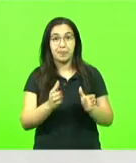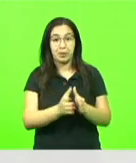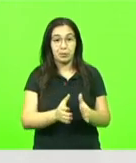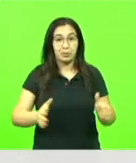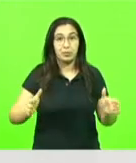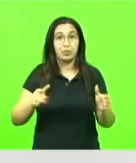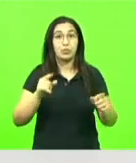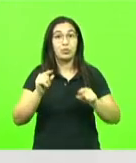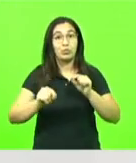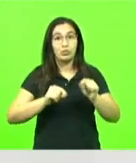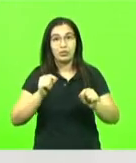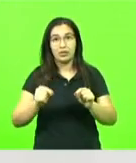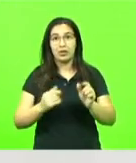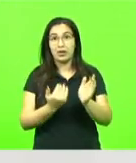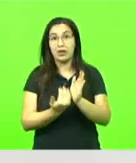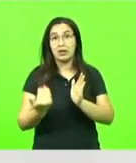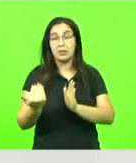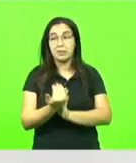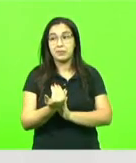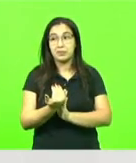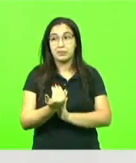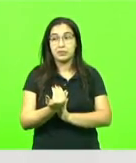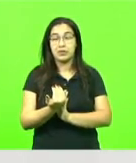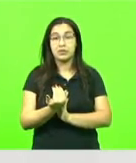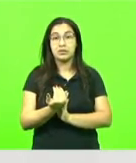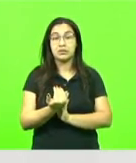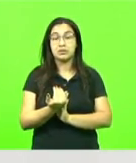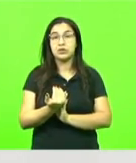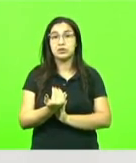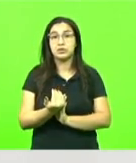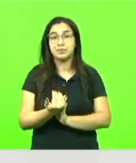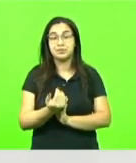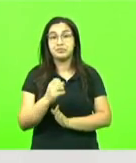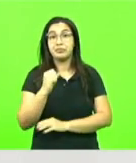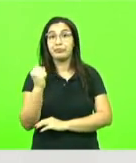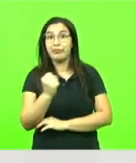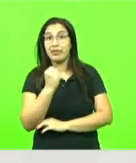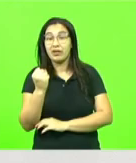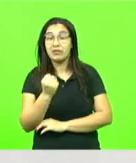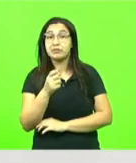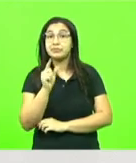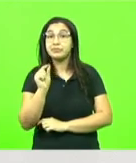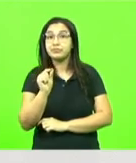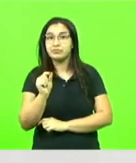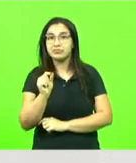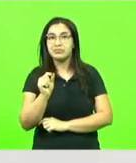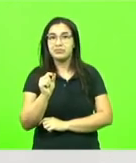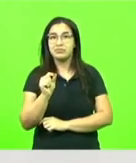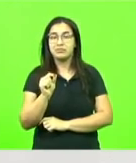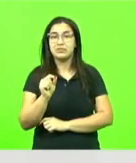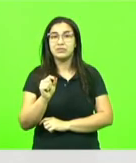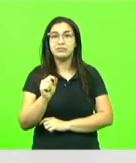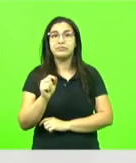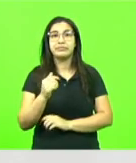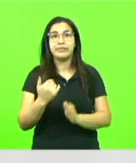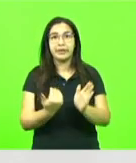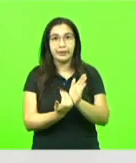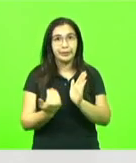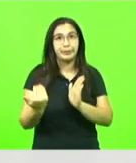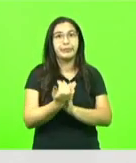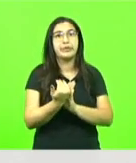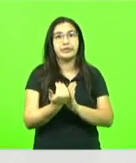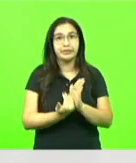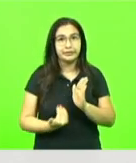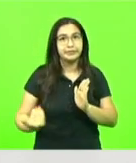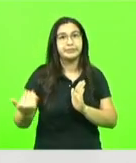que ocorreu, uma ocorrência, mas o que agrava-se ali naquela região é a incidência, ela tem aumentado a incidência